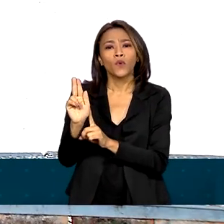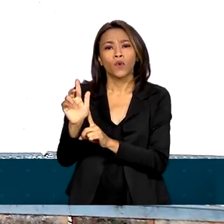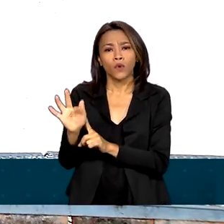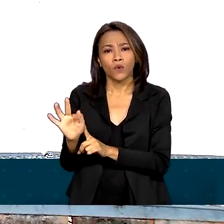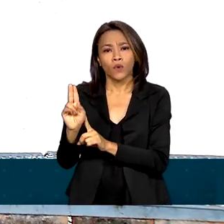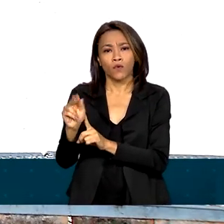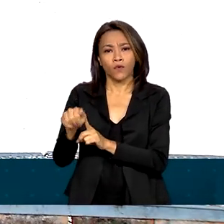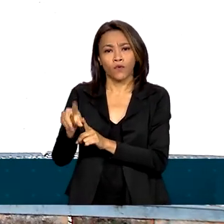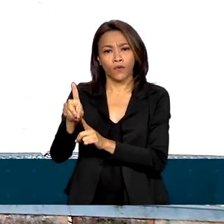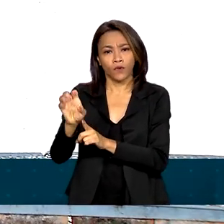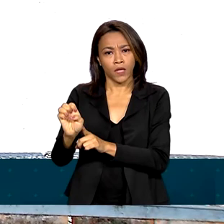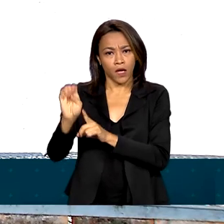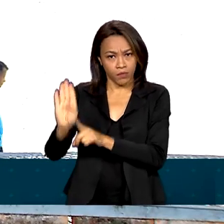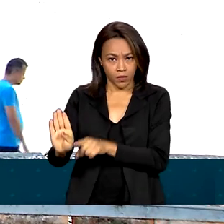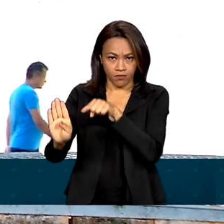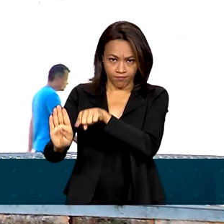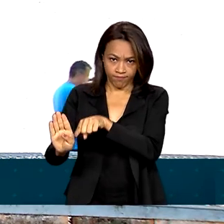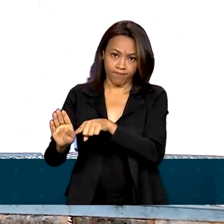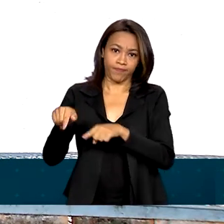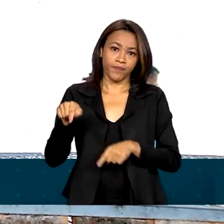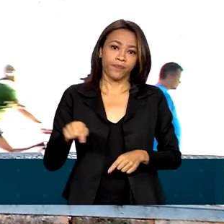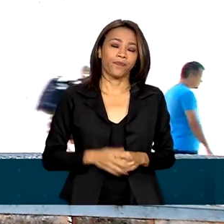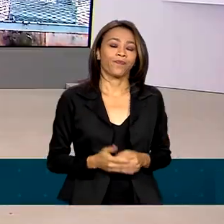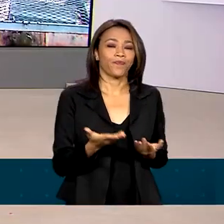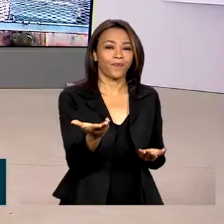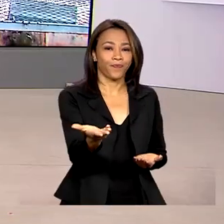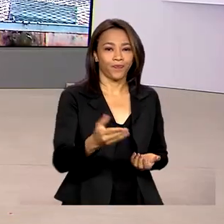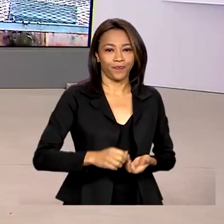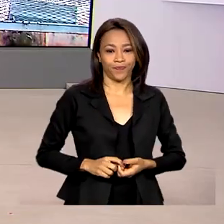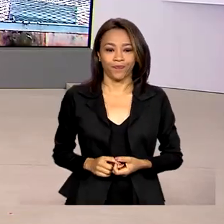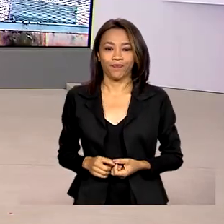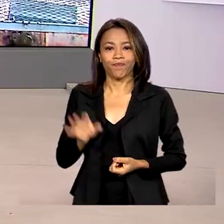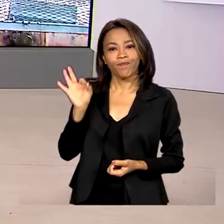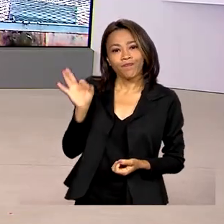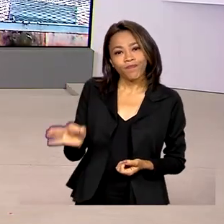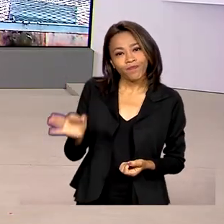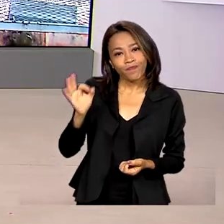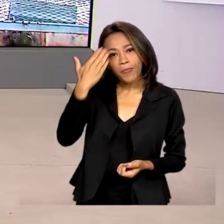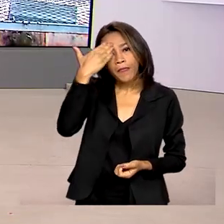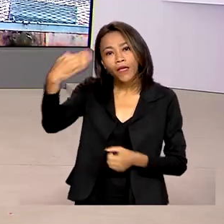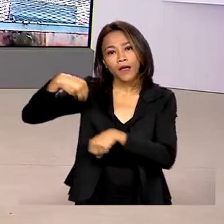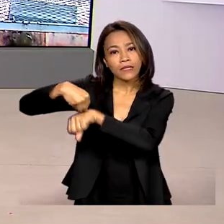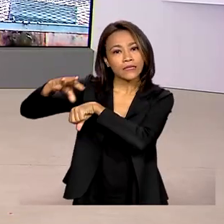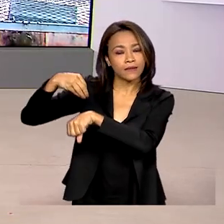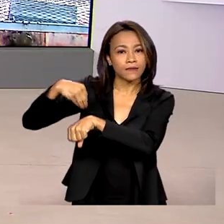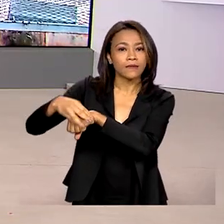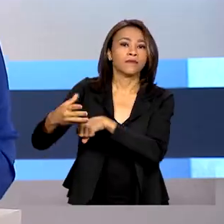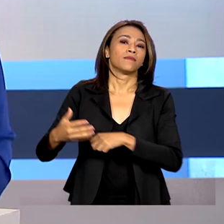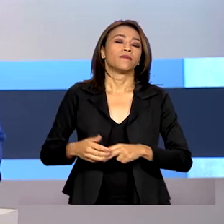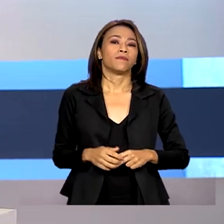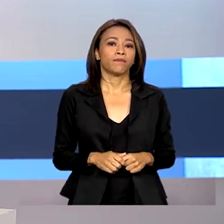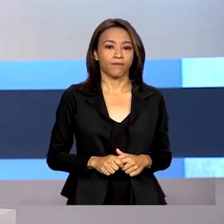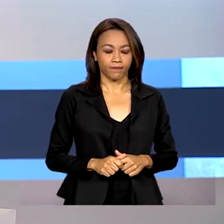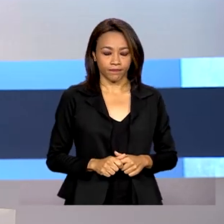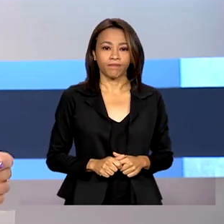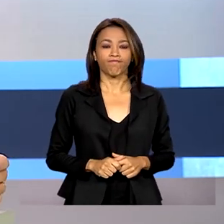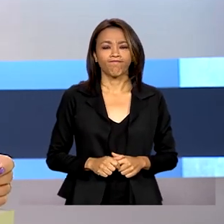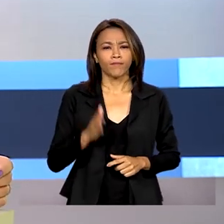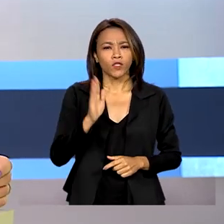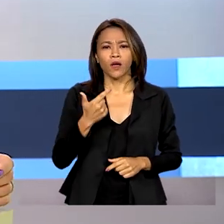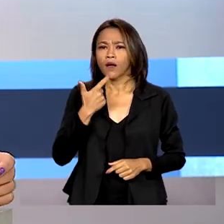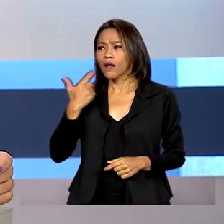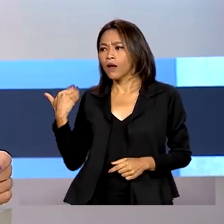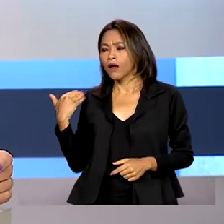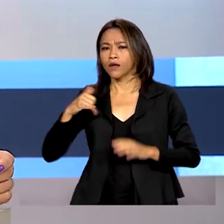Manutenção e Desenvolvimento da Educação Básica. Eu volto com você, Renata. Tá certo, Glauco. Muito obrigada pelas suas informações. E olha, foram